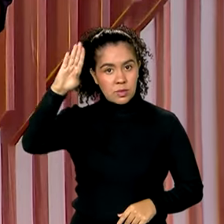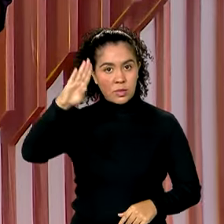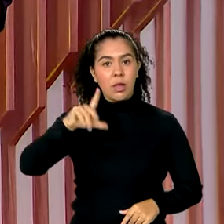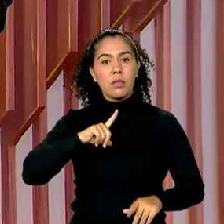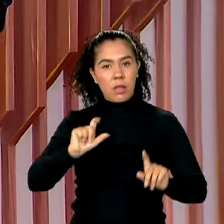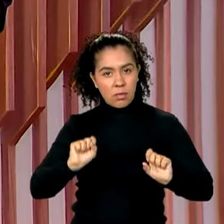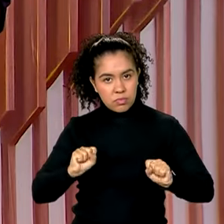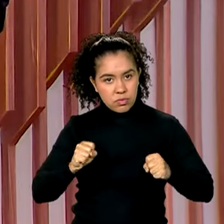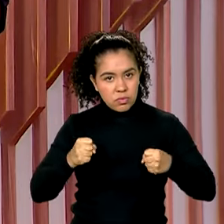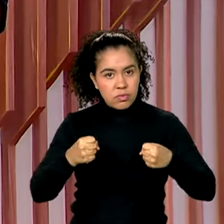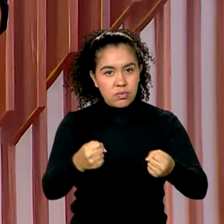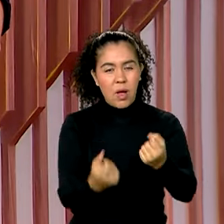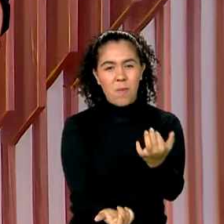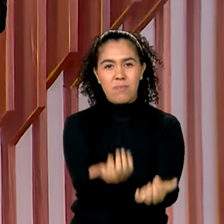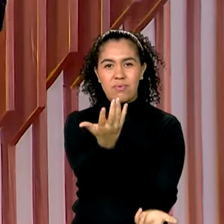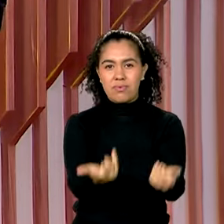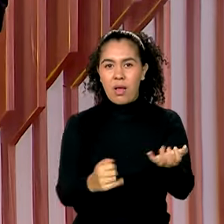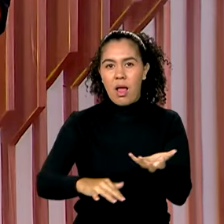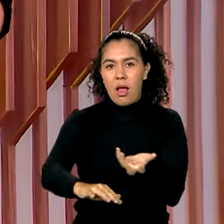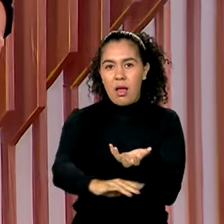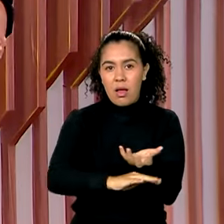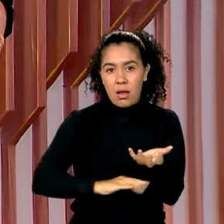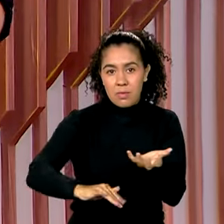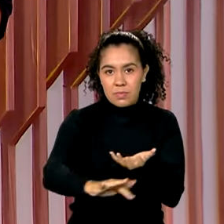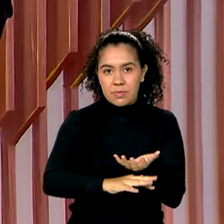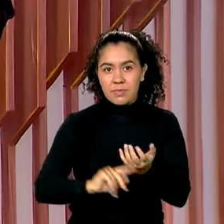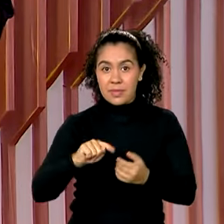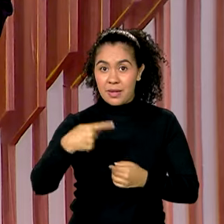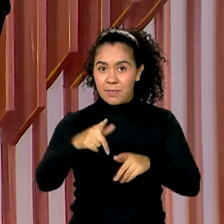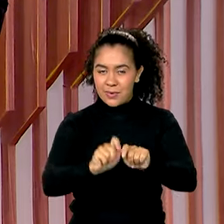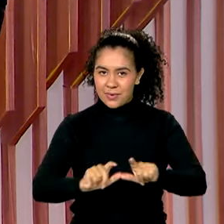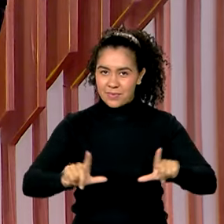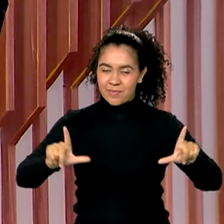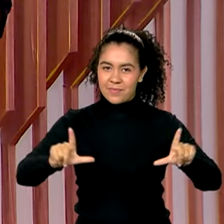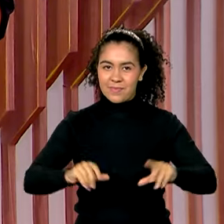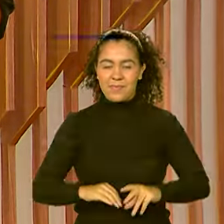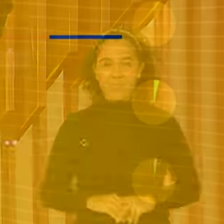reforçar o combate às queimadas no Pantanal. Voltamos em instantes.